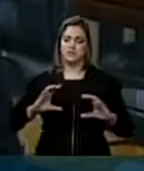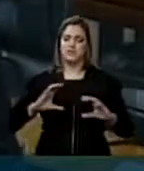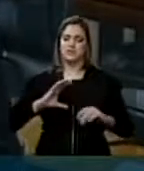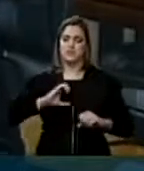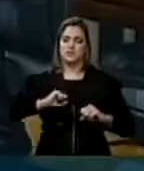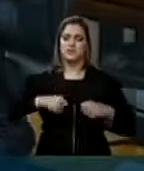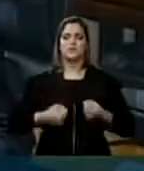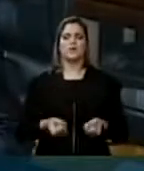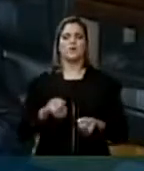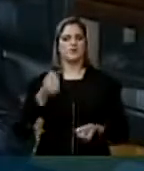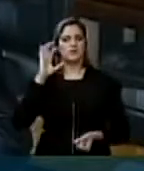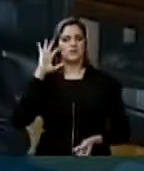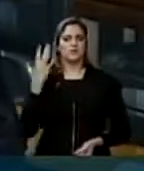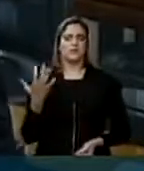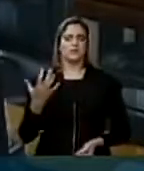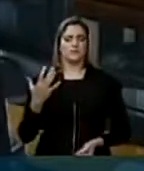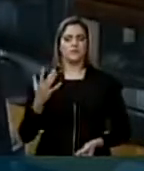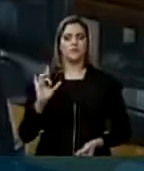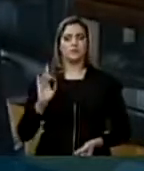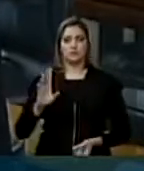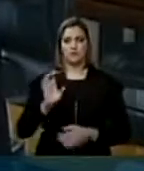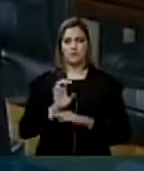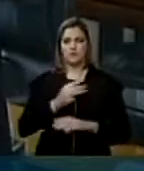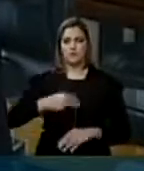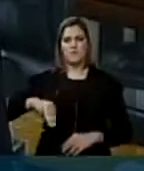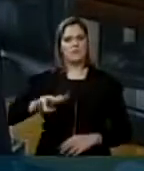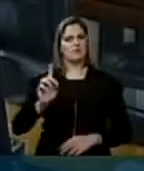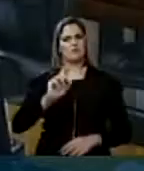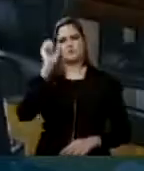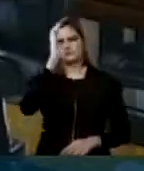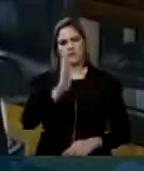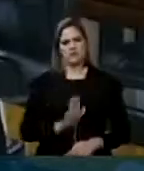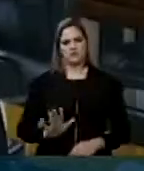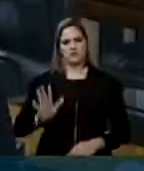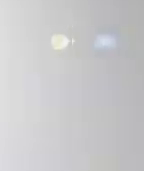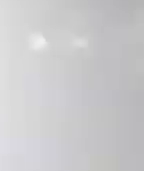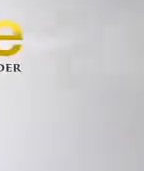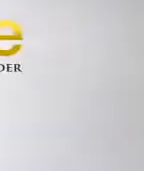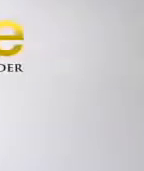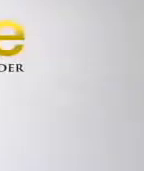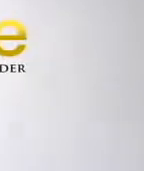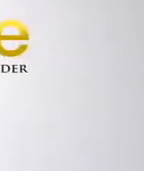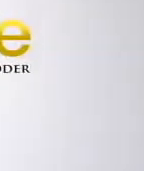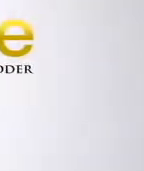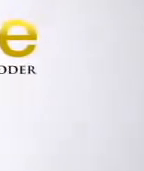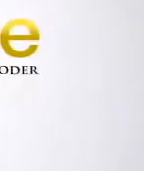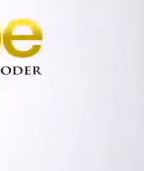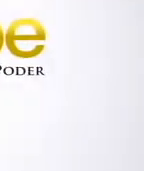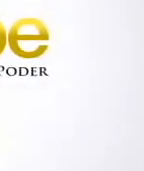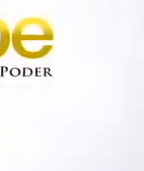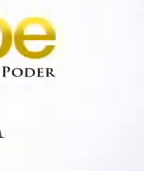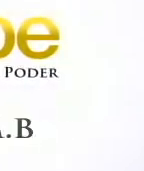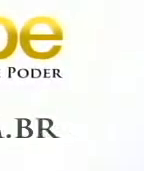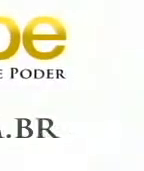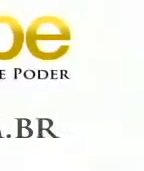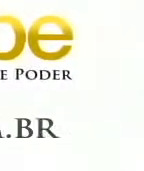caminho viável. E não só o estado do Maranhão, como também em todo o Brasil. Obrigado. Obrigado. Obrigado. Obrigado.